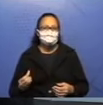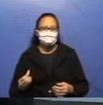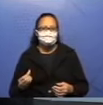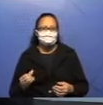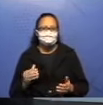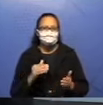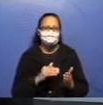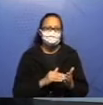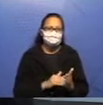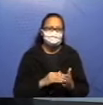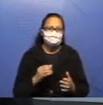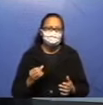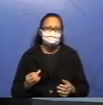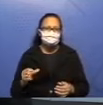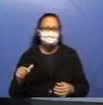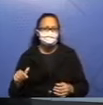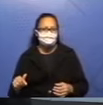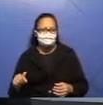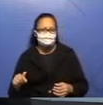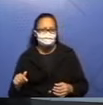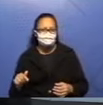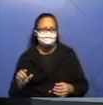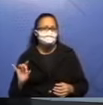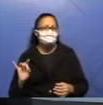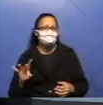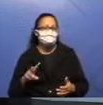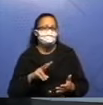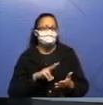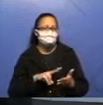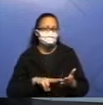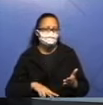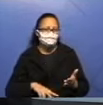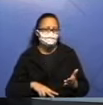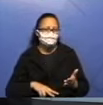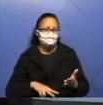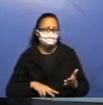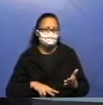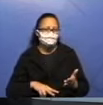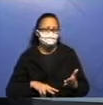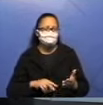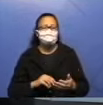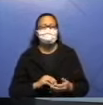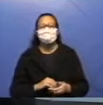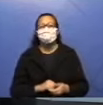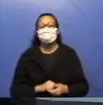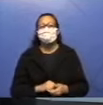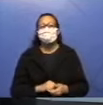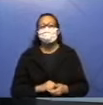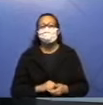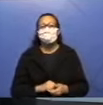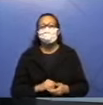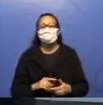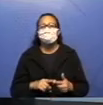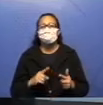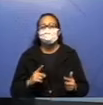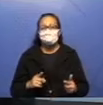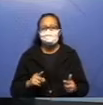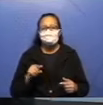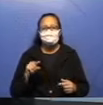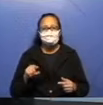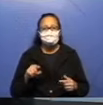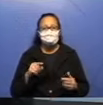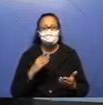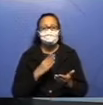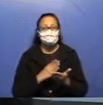Somente ler. É só para dar uma base para a produção que nós vamos trabalhar com vocês. Mas isso vocês vão pausar em